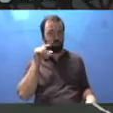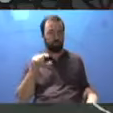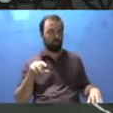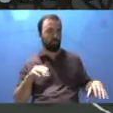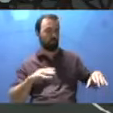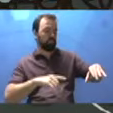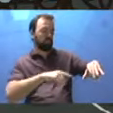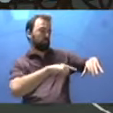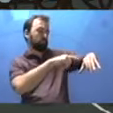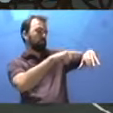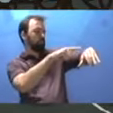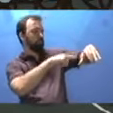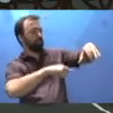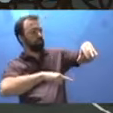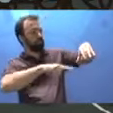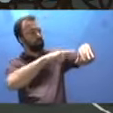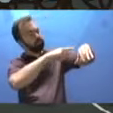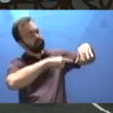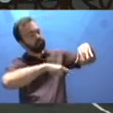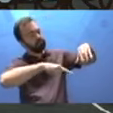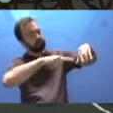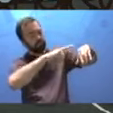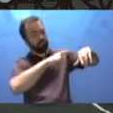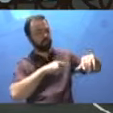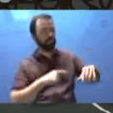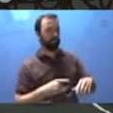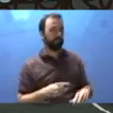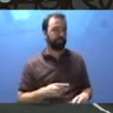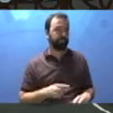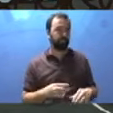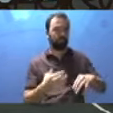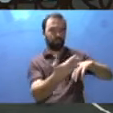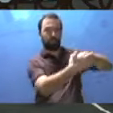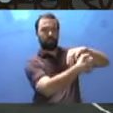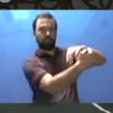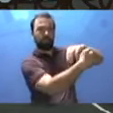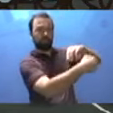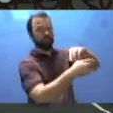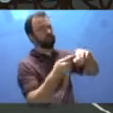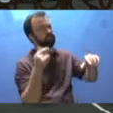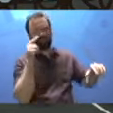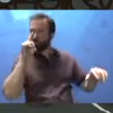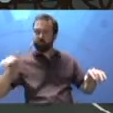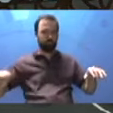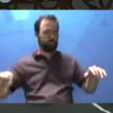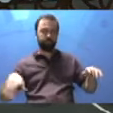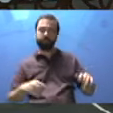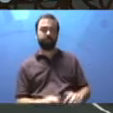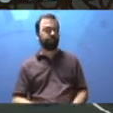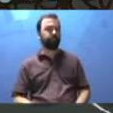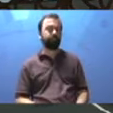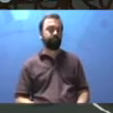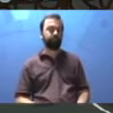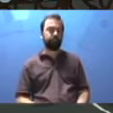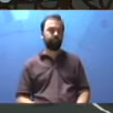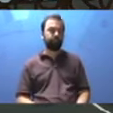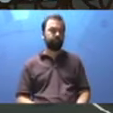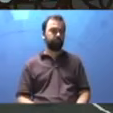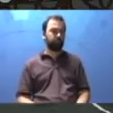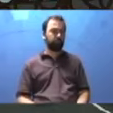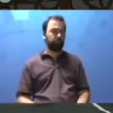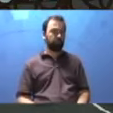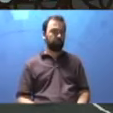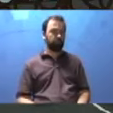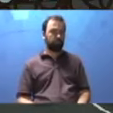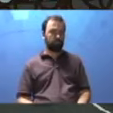ver a altura dos elementos, mas só o que está na frente. O que tem por trás, ele não tem a visão. Está vendo? Visão